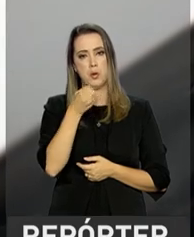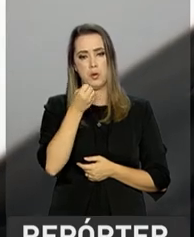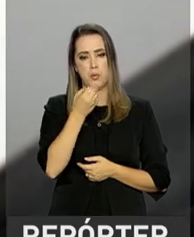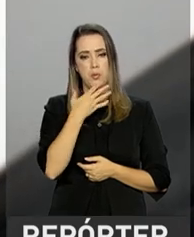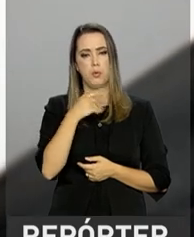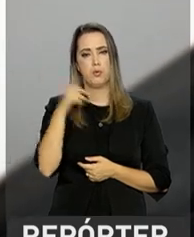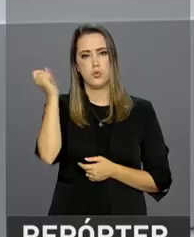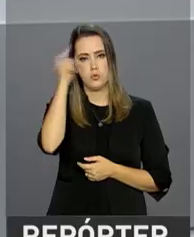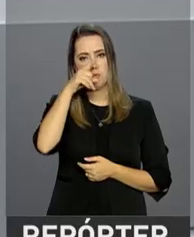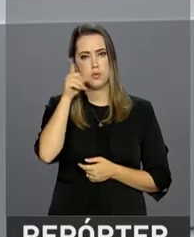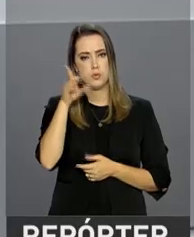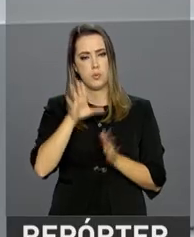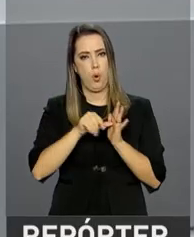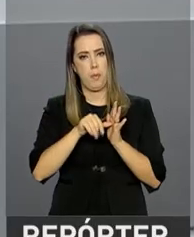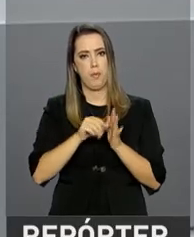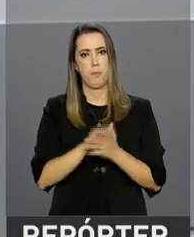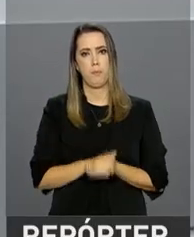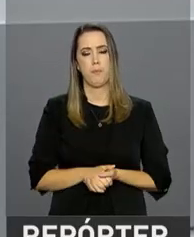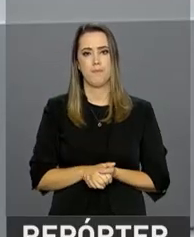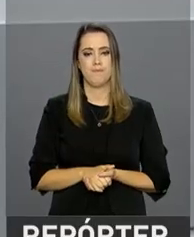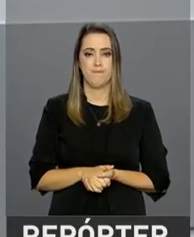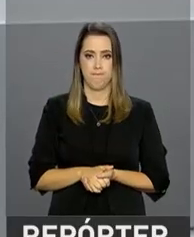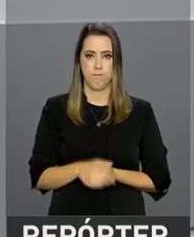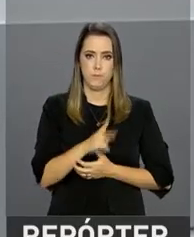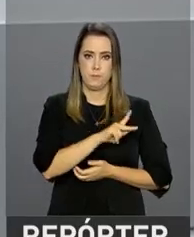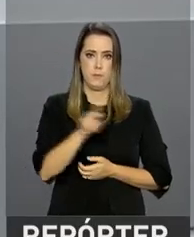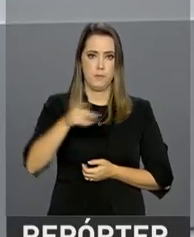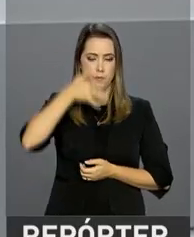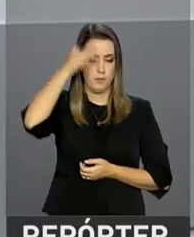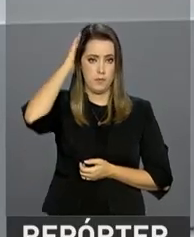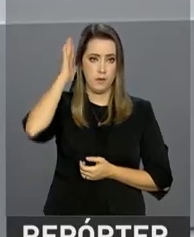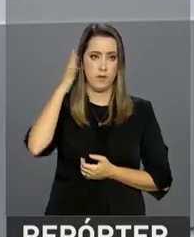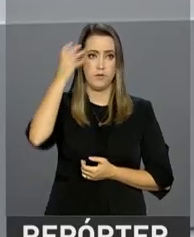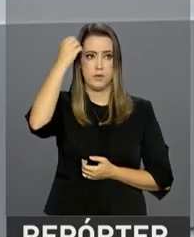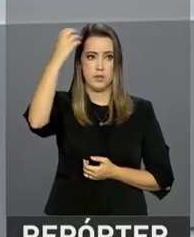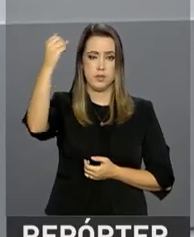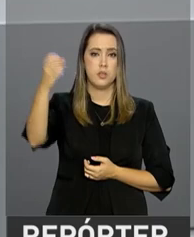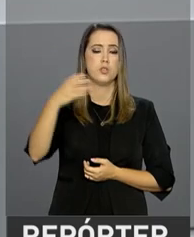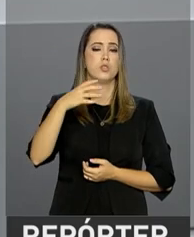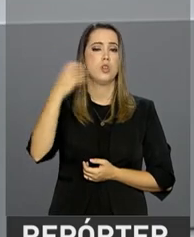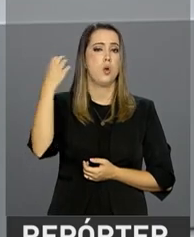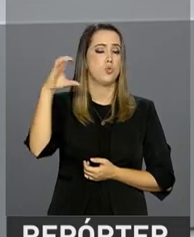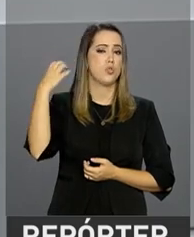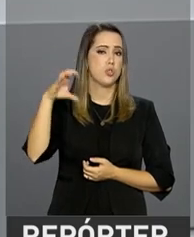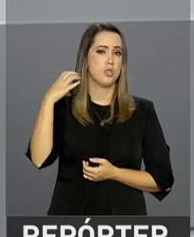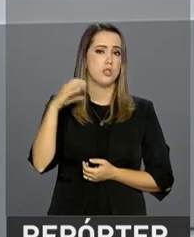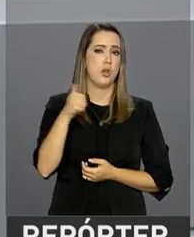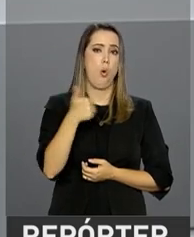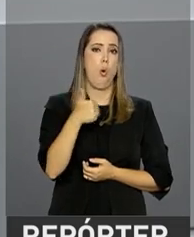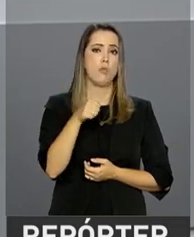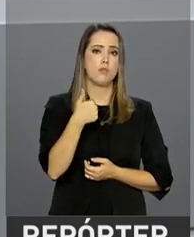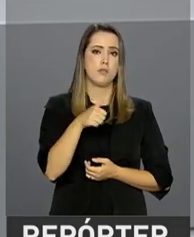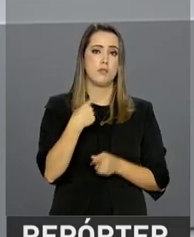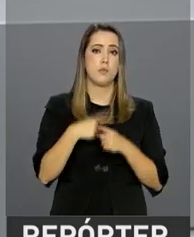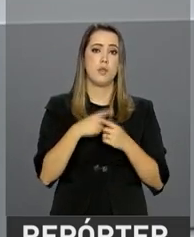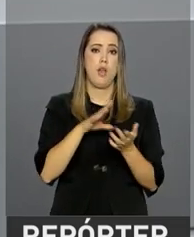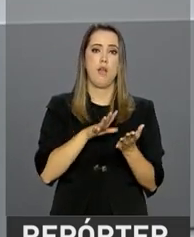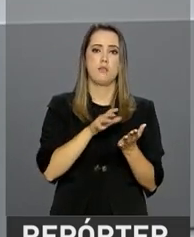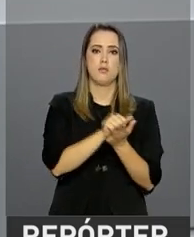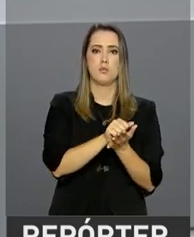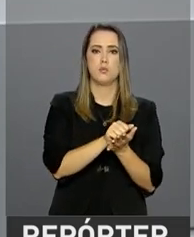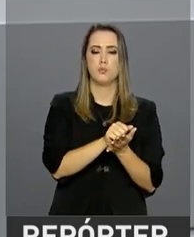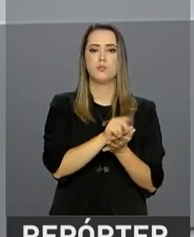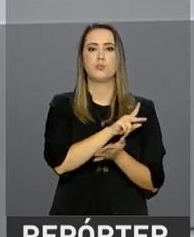bastante para eles. O presidente Michel Temer vai ao Chile no domingo, dia 11, para a posse de Sebastián Pinheira. A